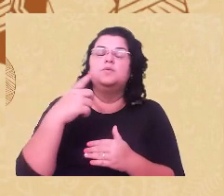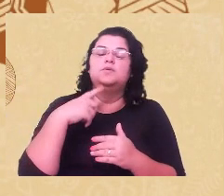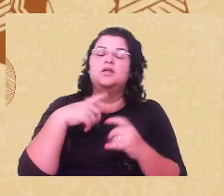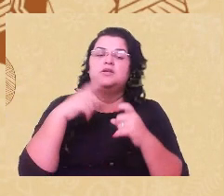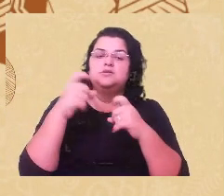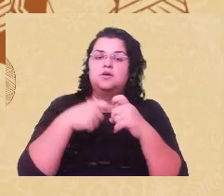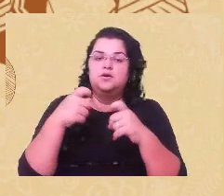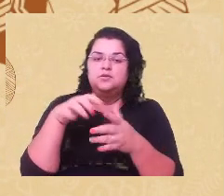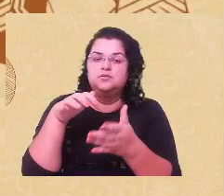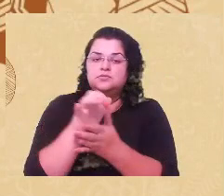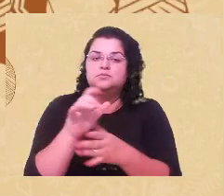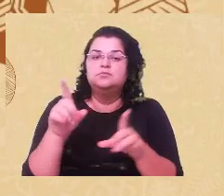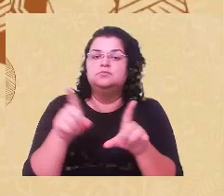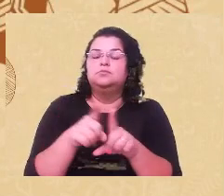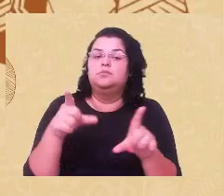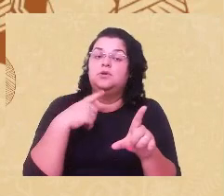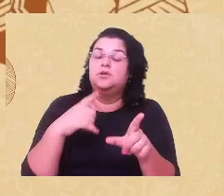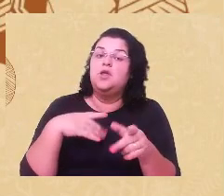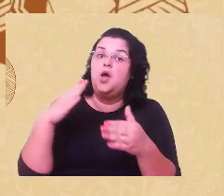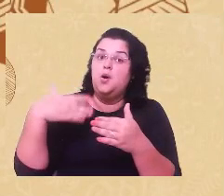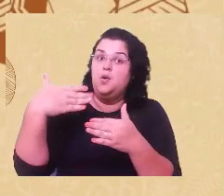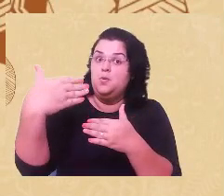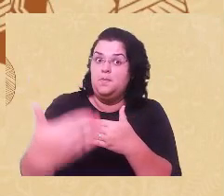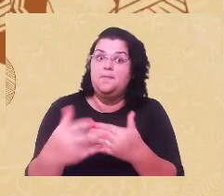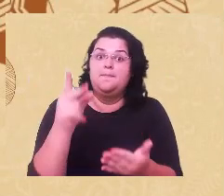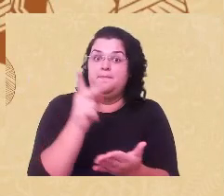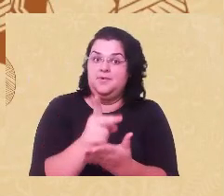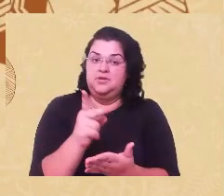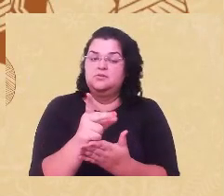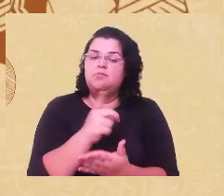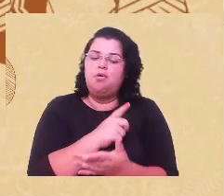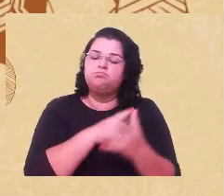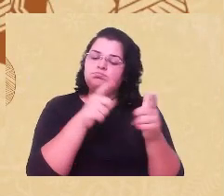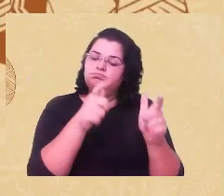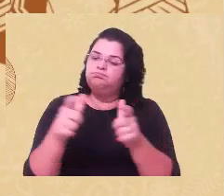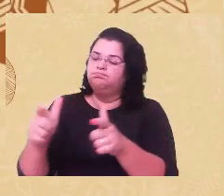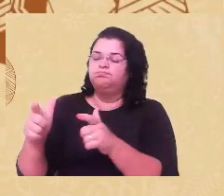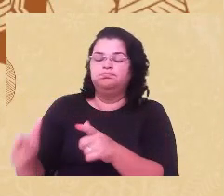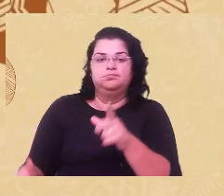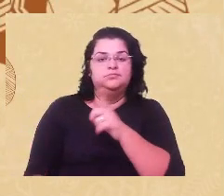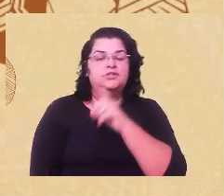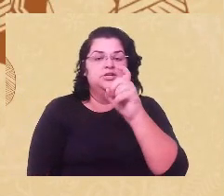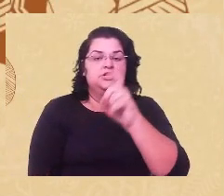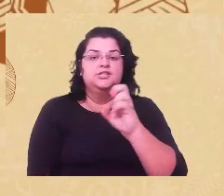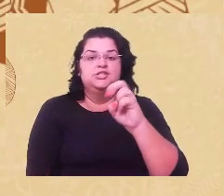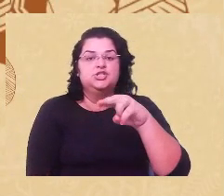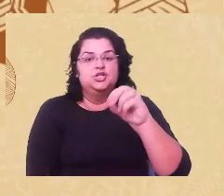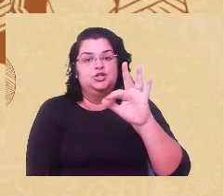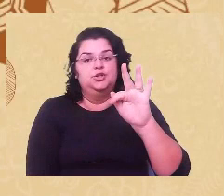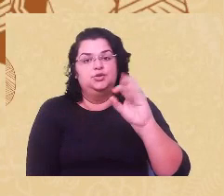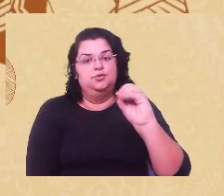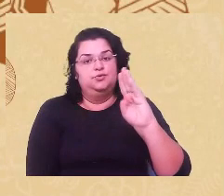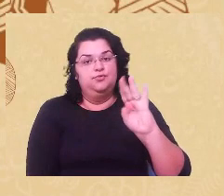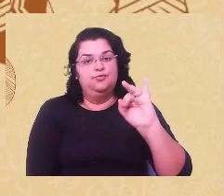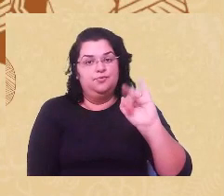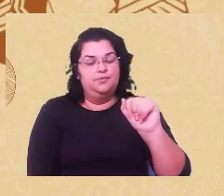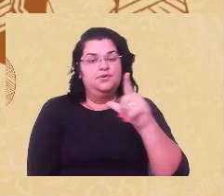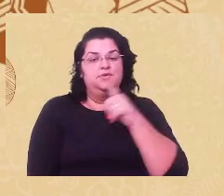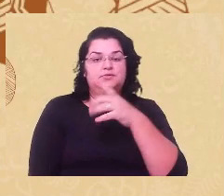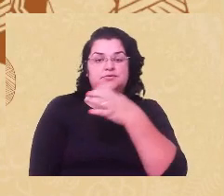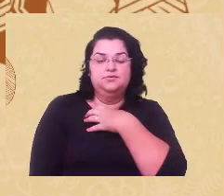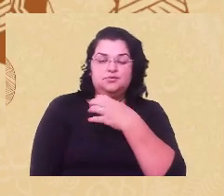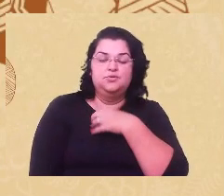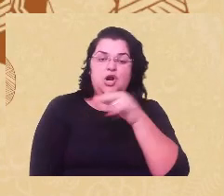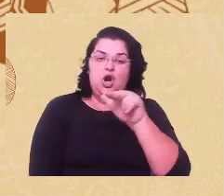nacionalidade, no contexto do Brasil, da regionalidade, a xenofobia em relação à população do norte e nordeste do